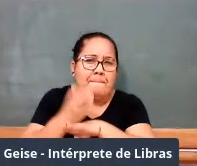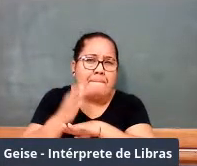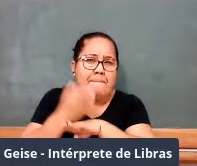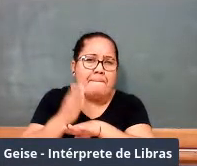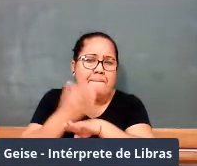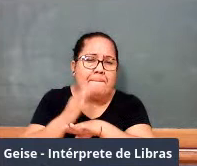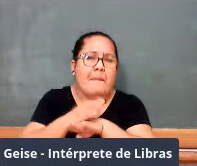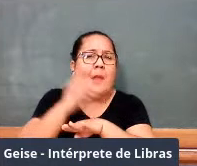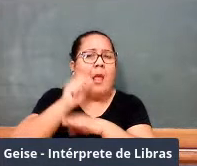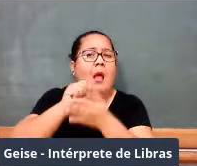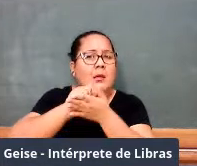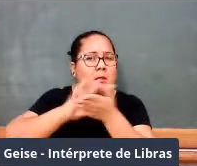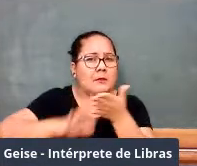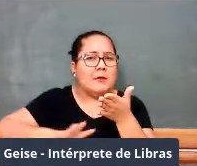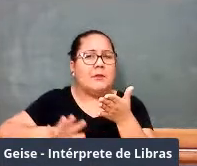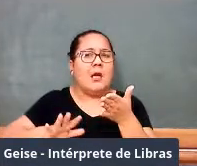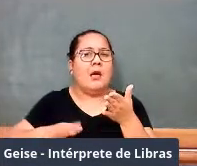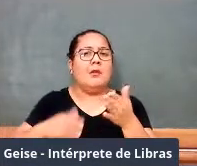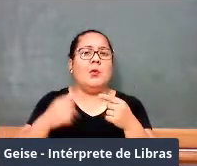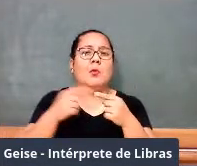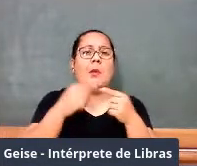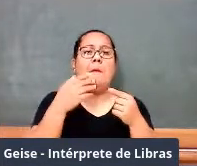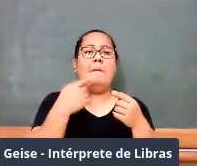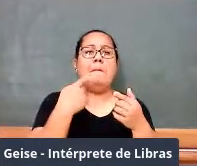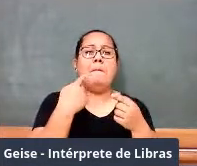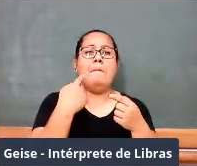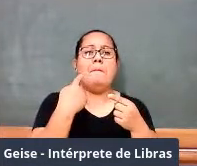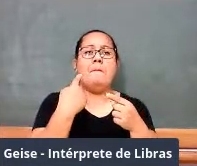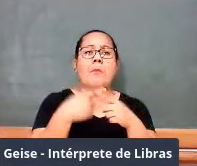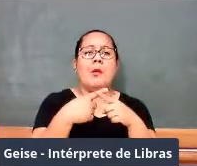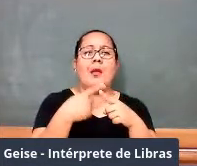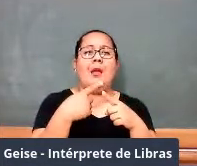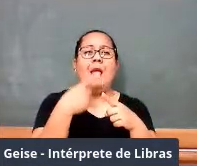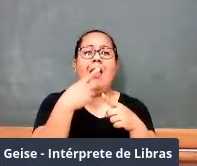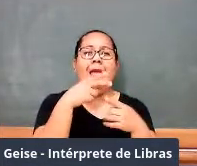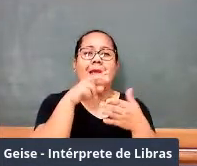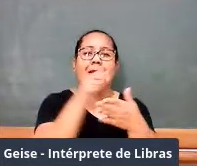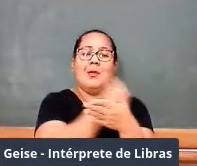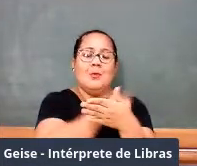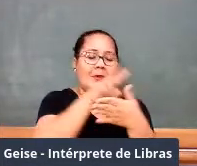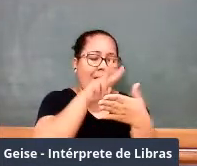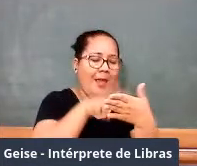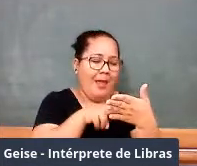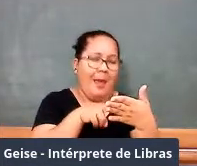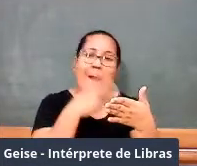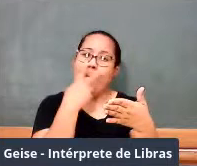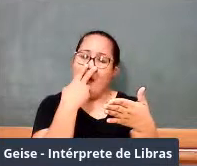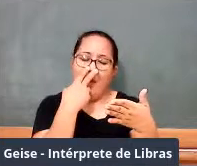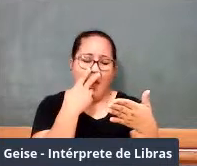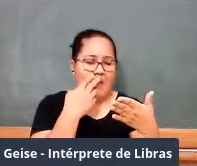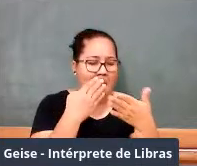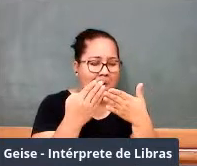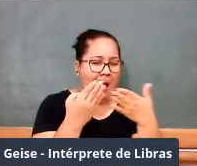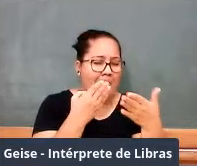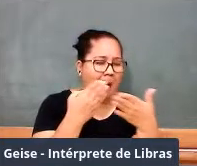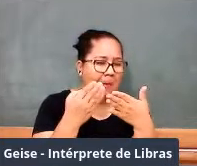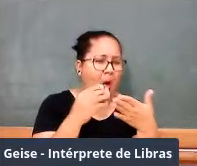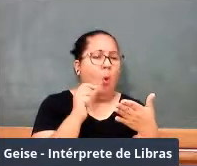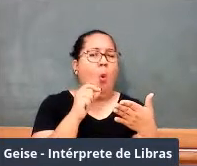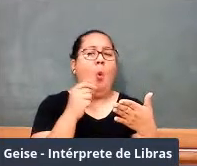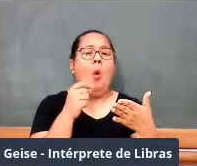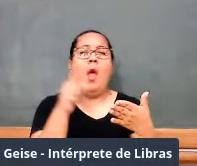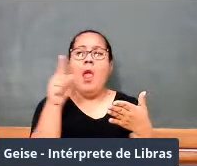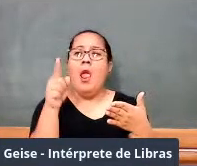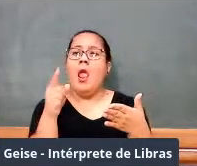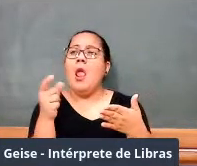né? Bem conversando com o aluno. De que depende, ó, exercício sobre função. De que depende o preço de